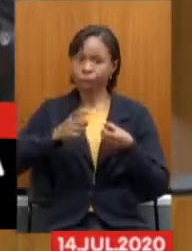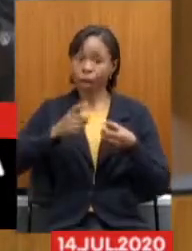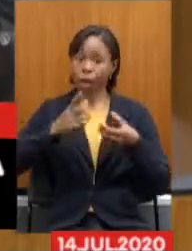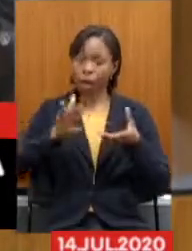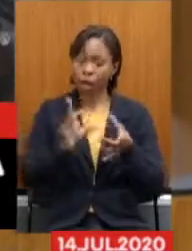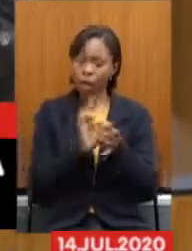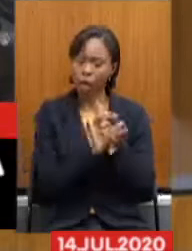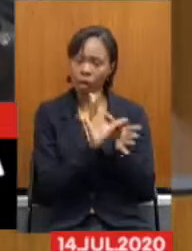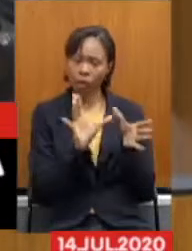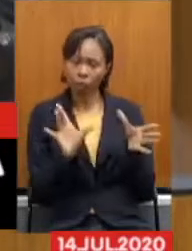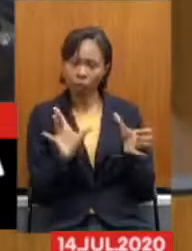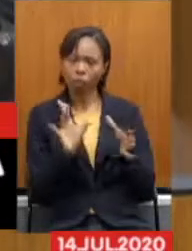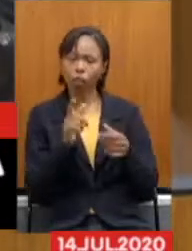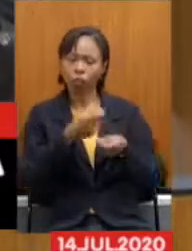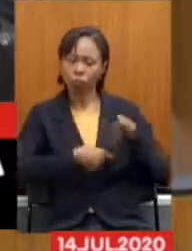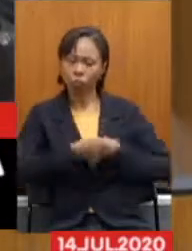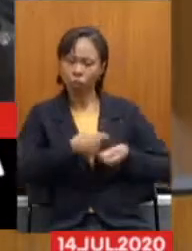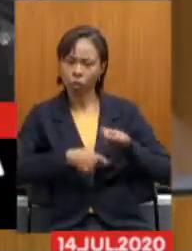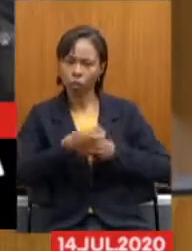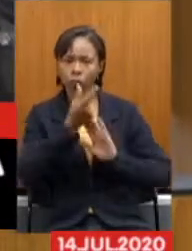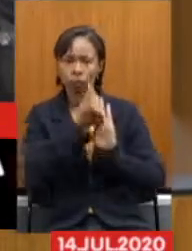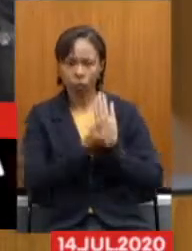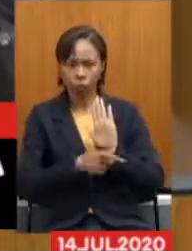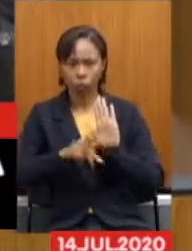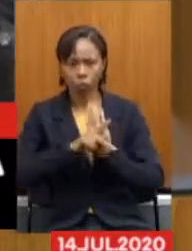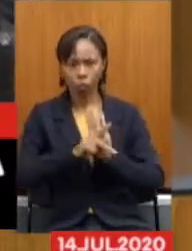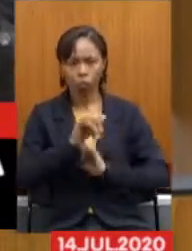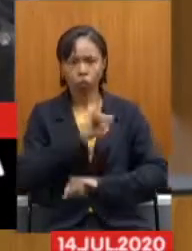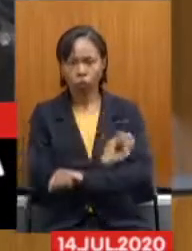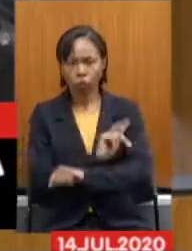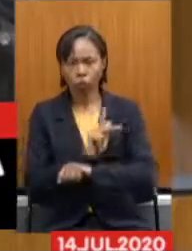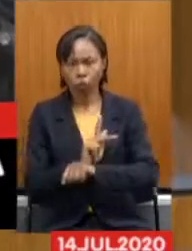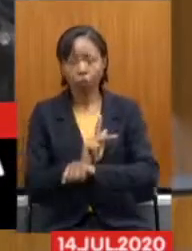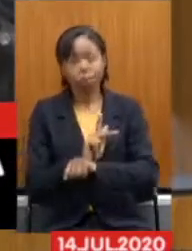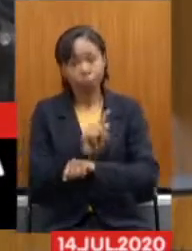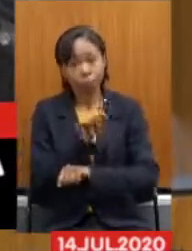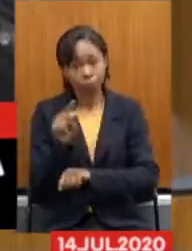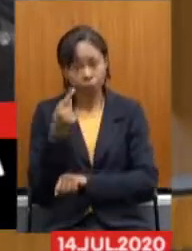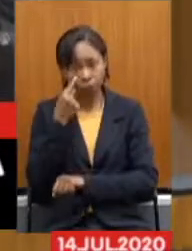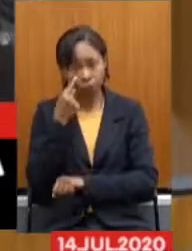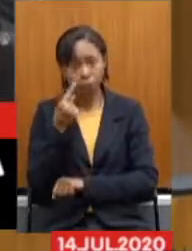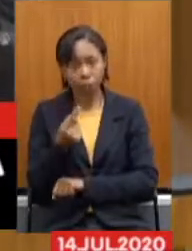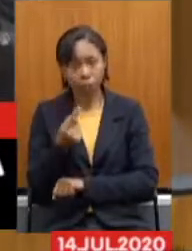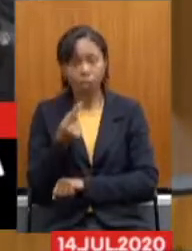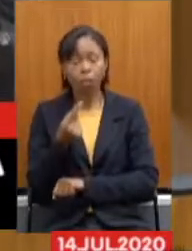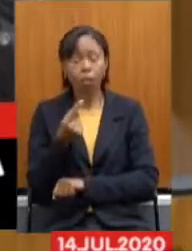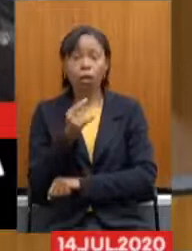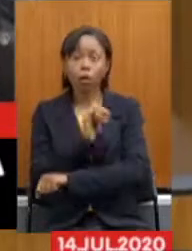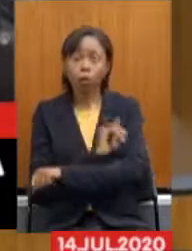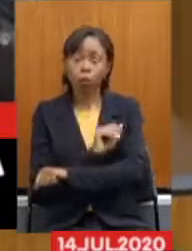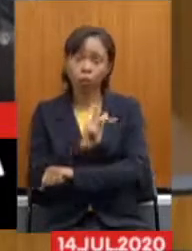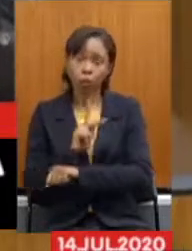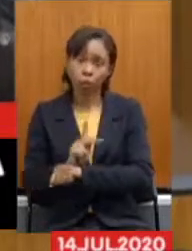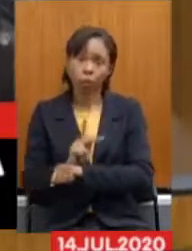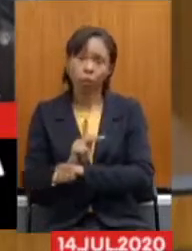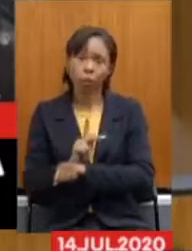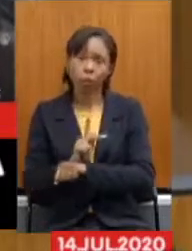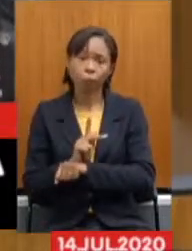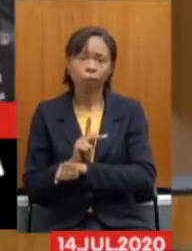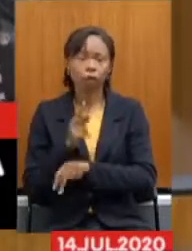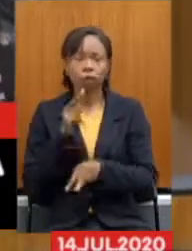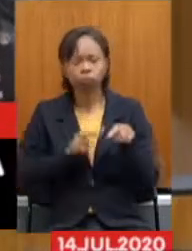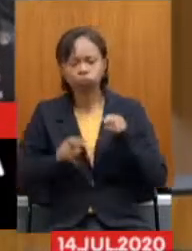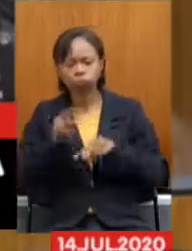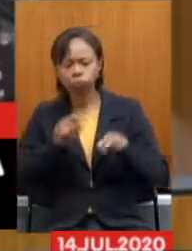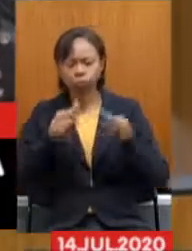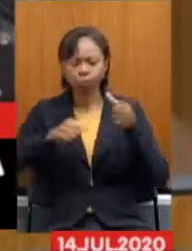Administrativa E financeira Para o Ipseng Então como vocês Podem ver O Instituto Analisando